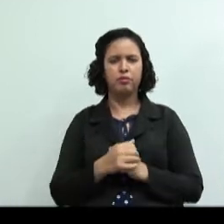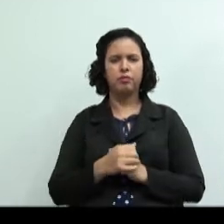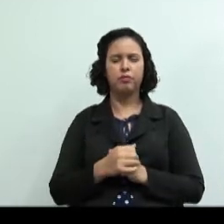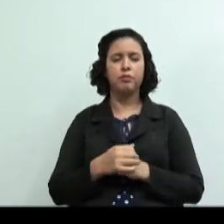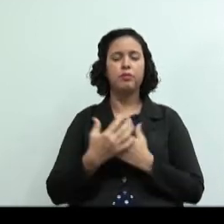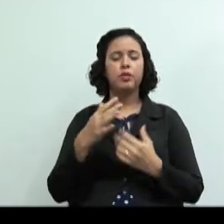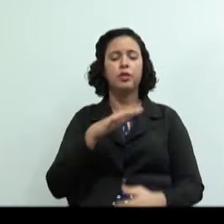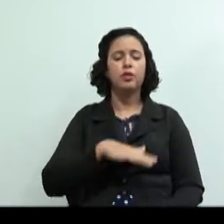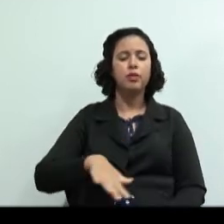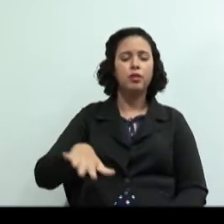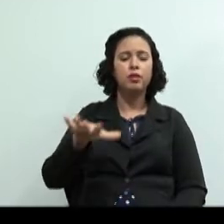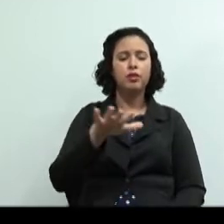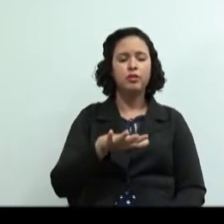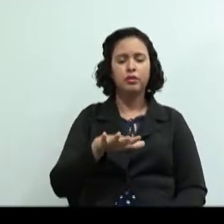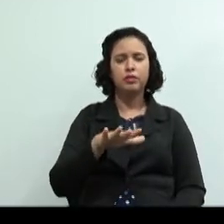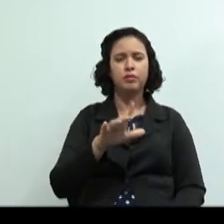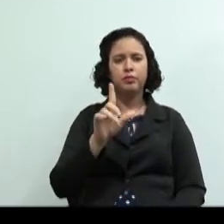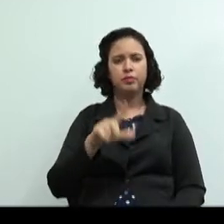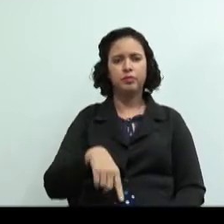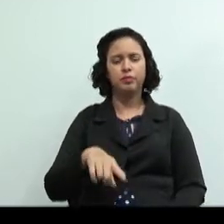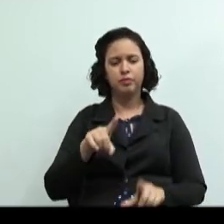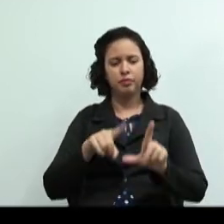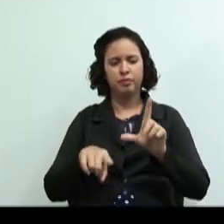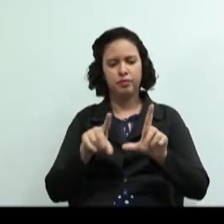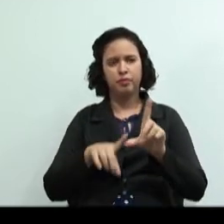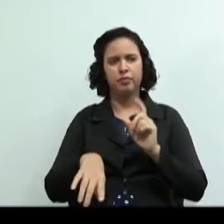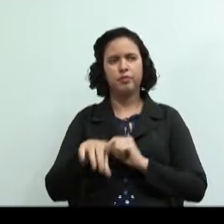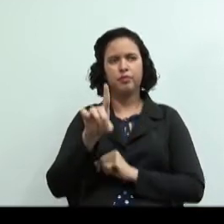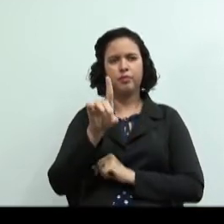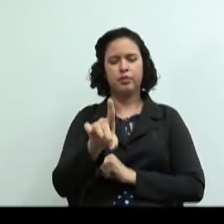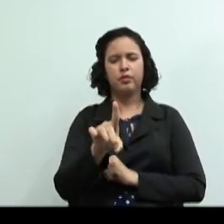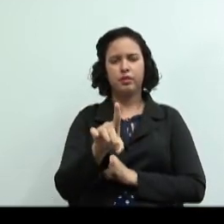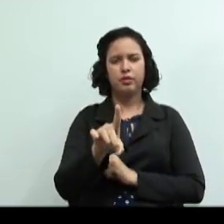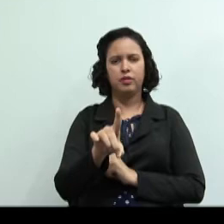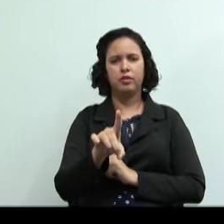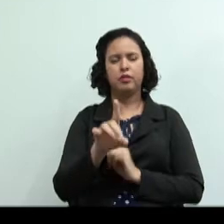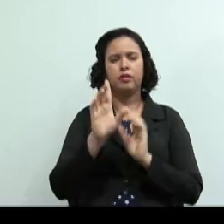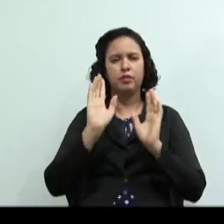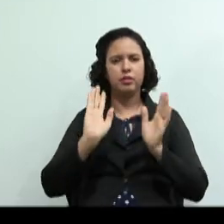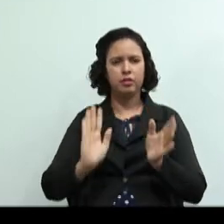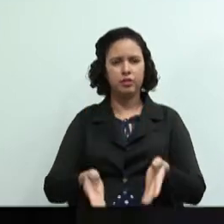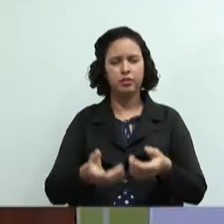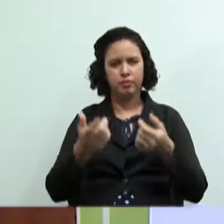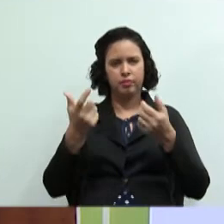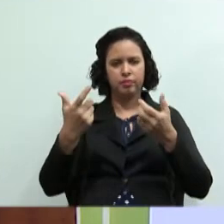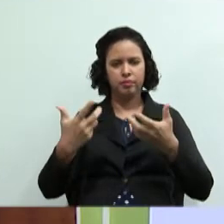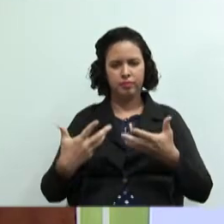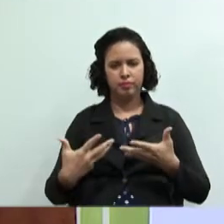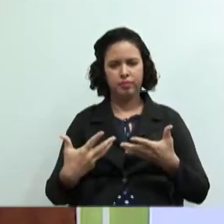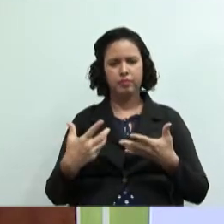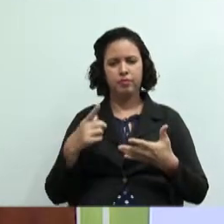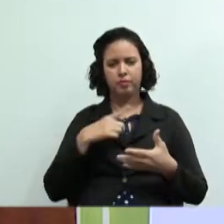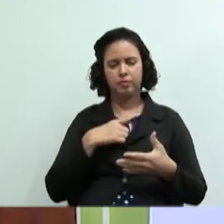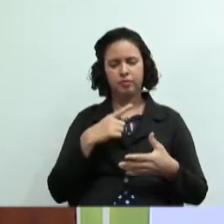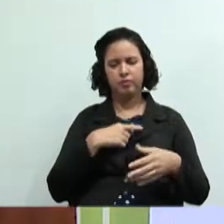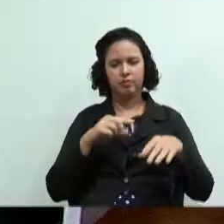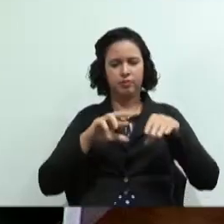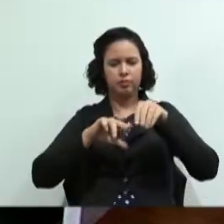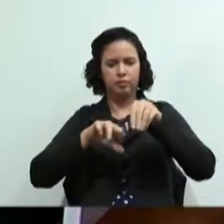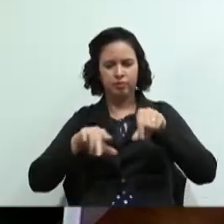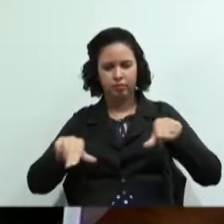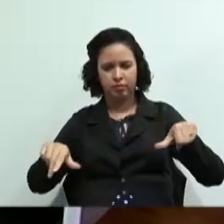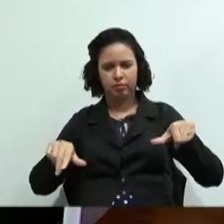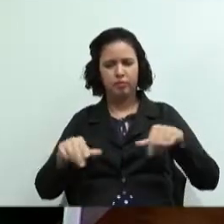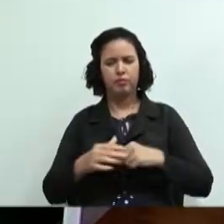mineral né pessoal letra D ok como já foi falado aqui é uma cooperativa mineral em Ariquemes não é professora sim